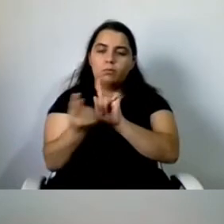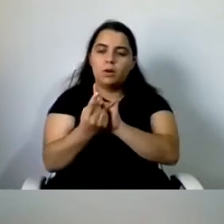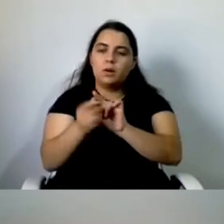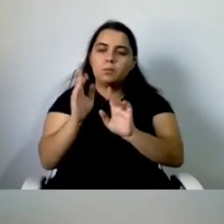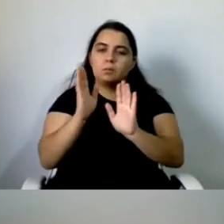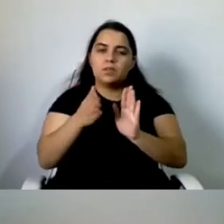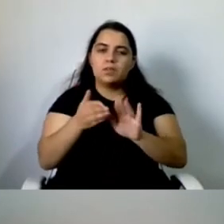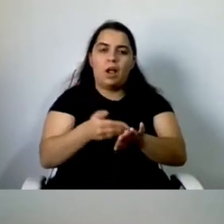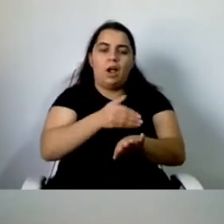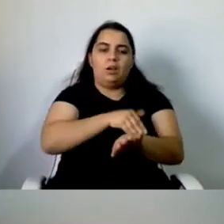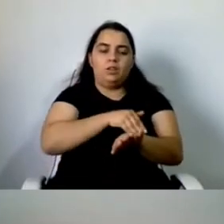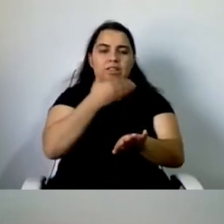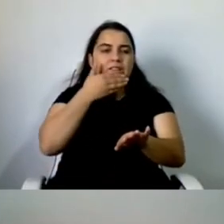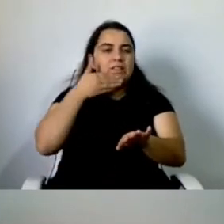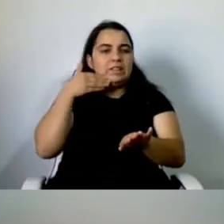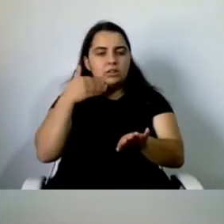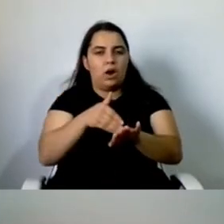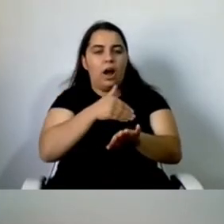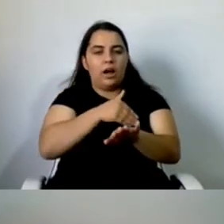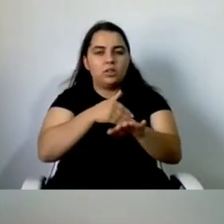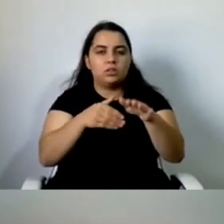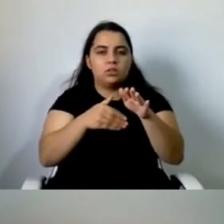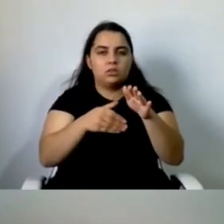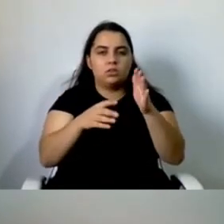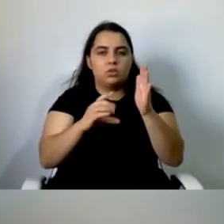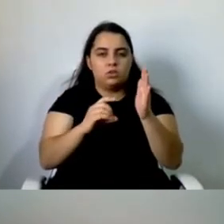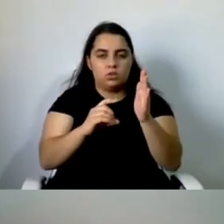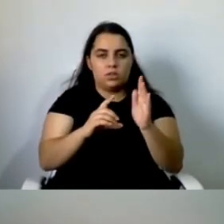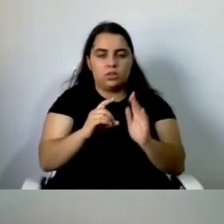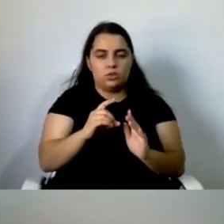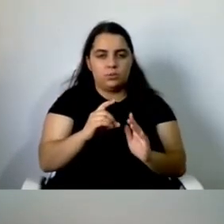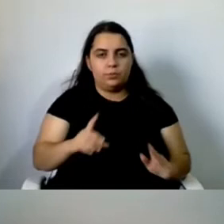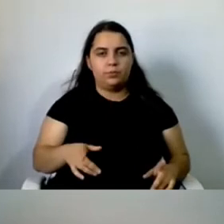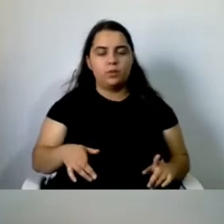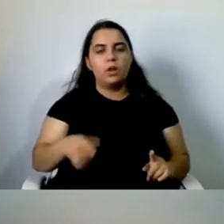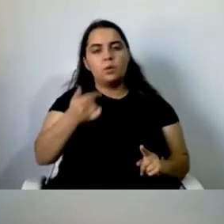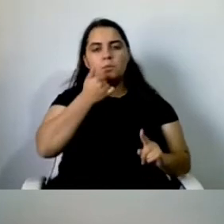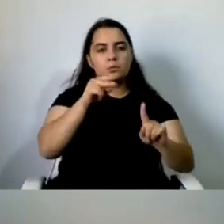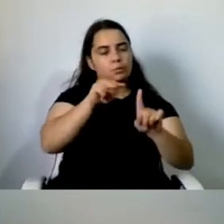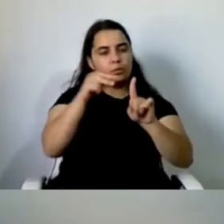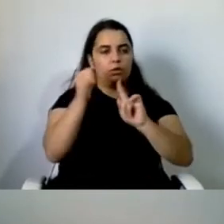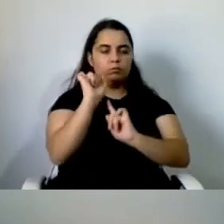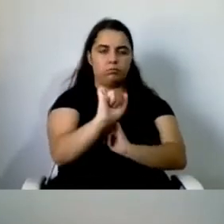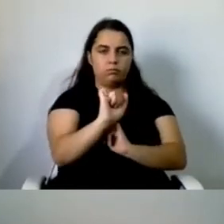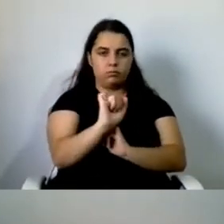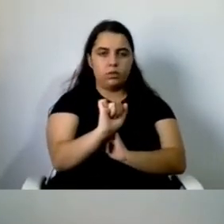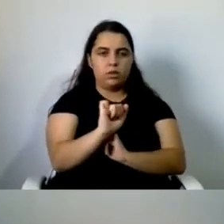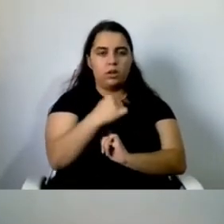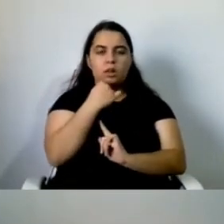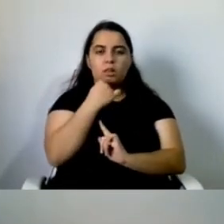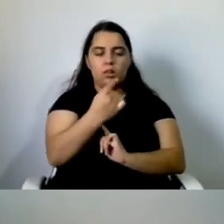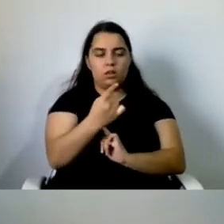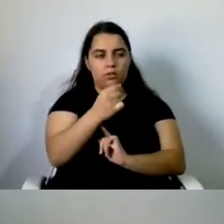ocupar a família. Entendemos perfeitamente o seu ponto de vista e deixava essa frase do Abílio, se alguém